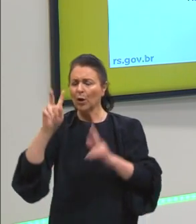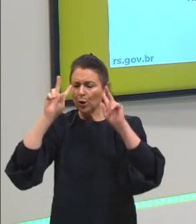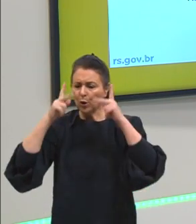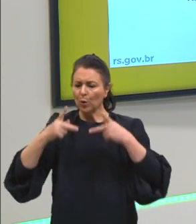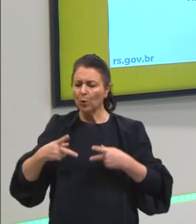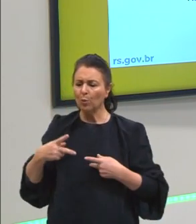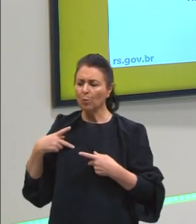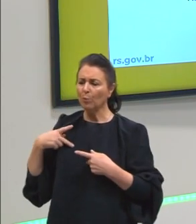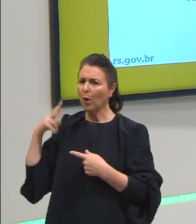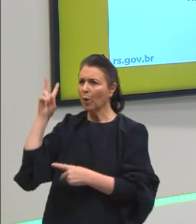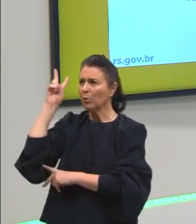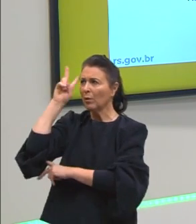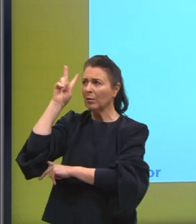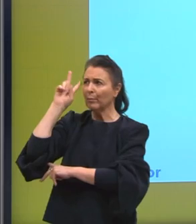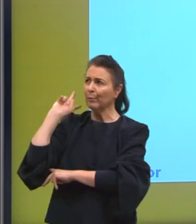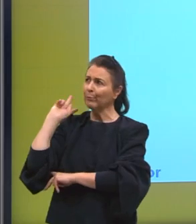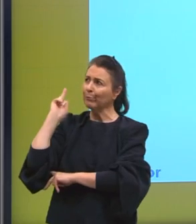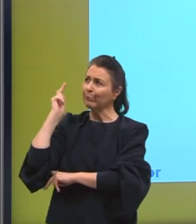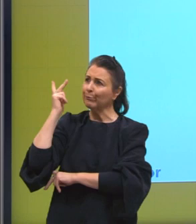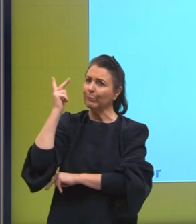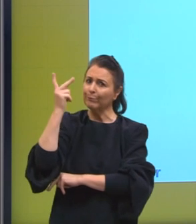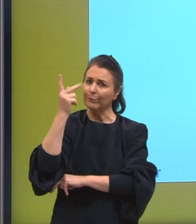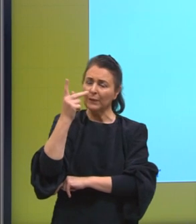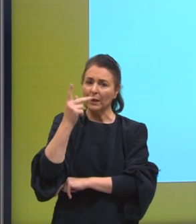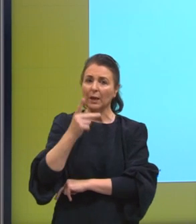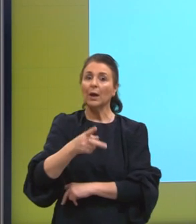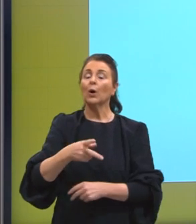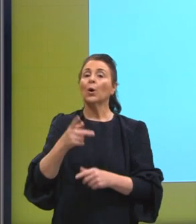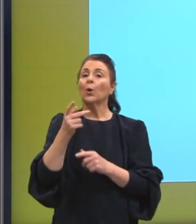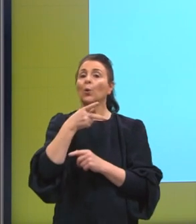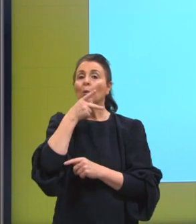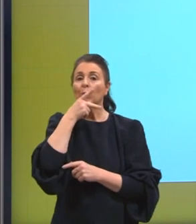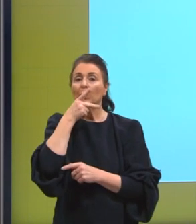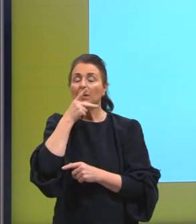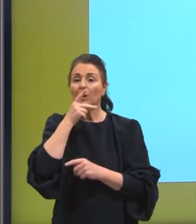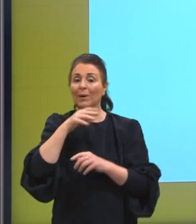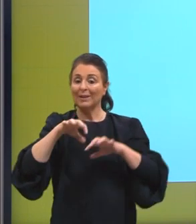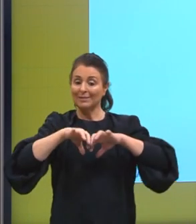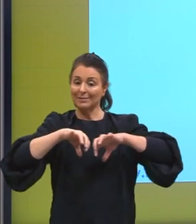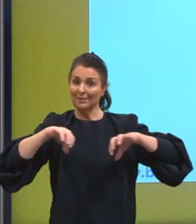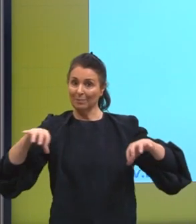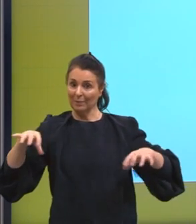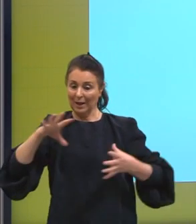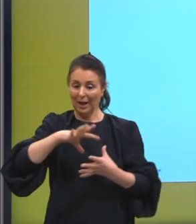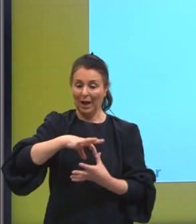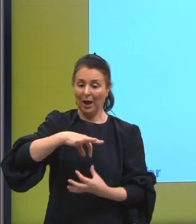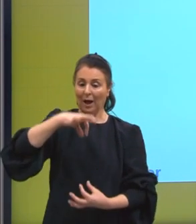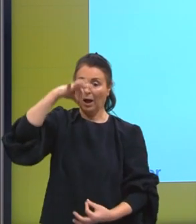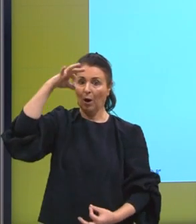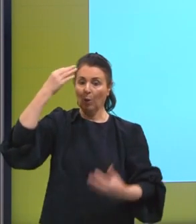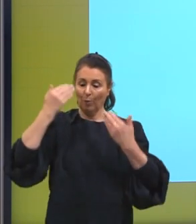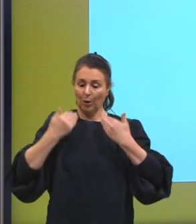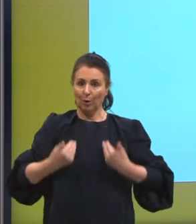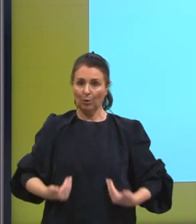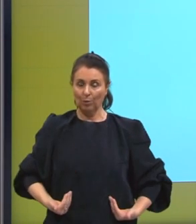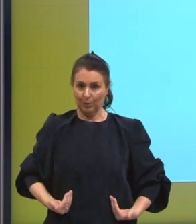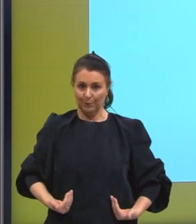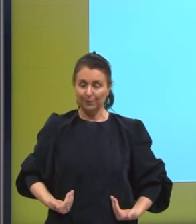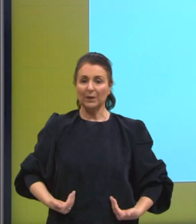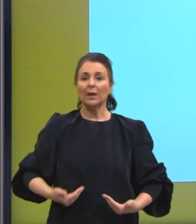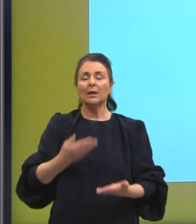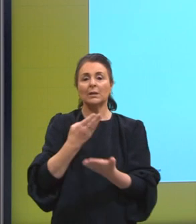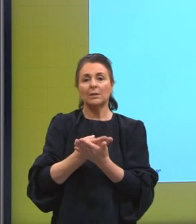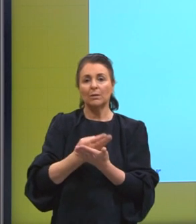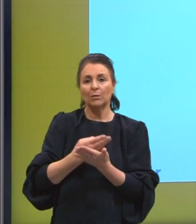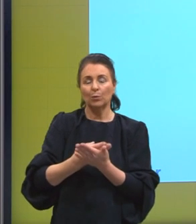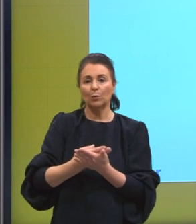alma já havia construído, lembra sempre que o Platão faz essa separação entre alma e corpo, e aí, nesse estudo, nessa paideia